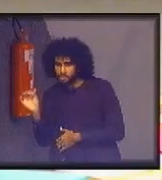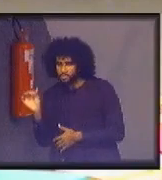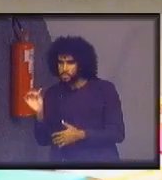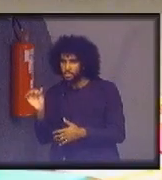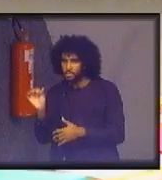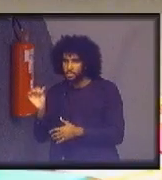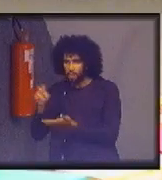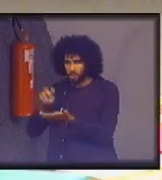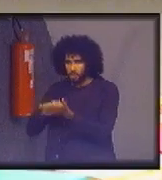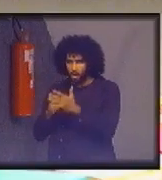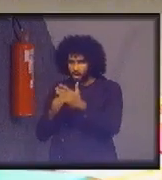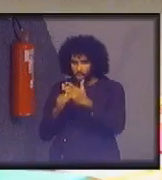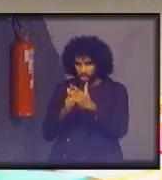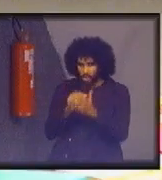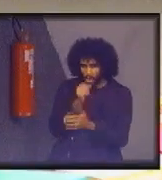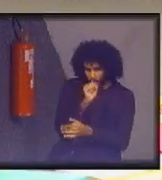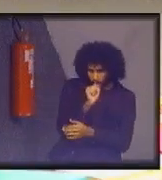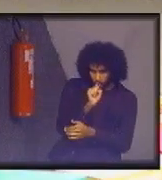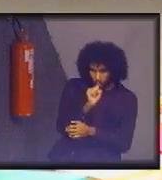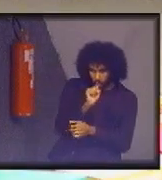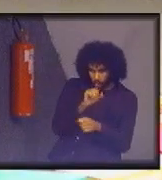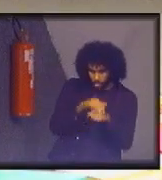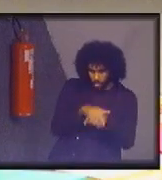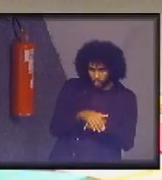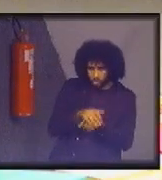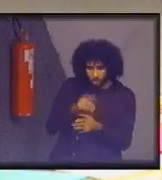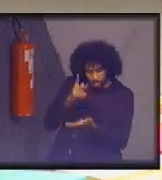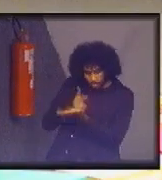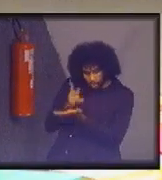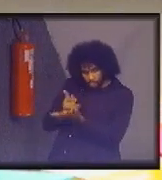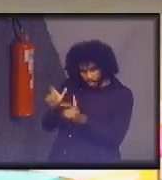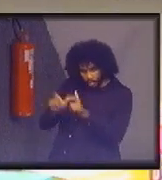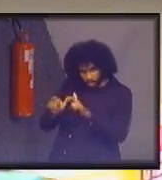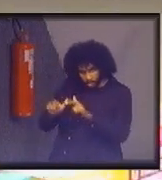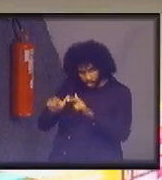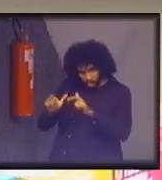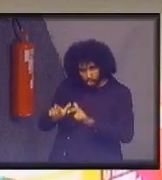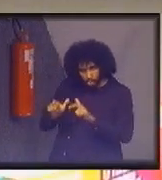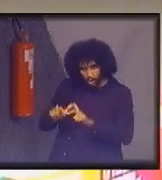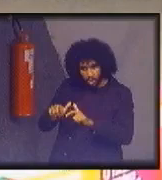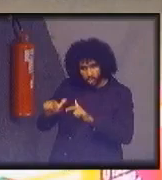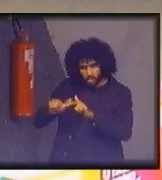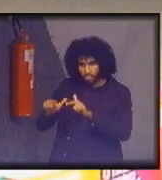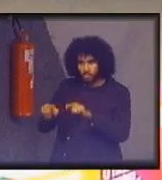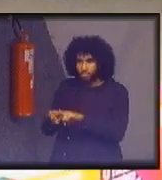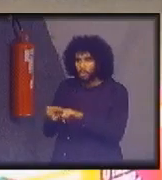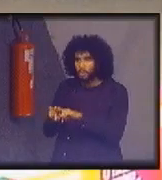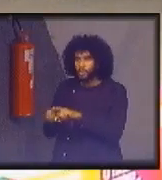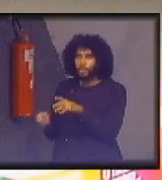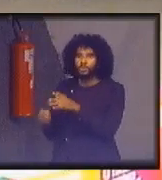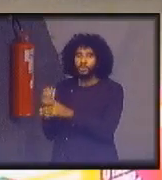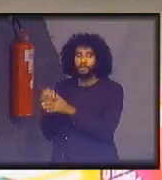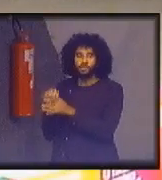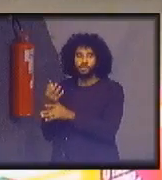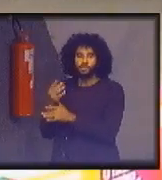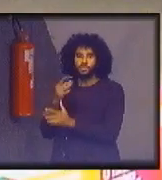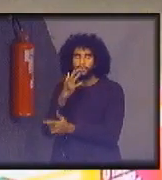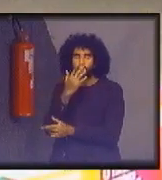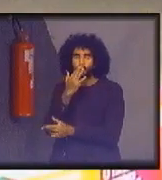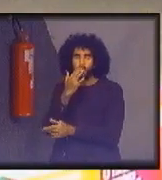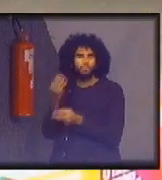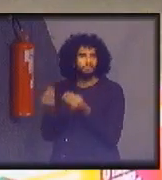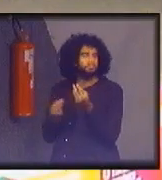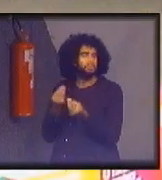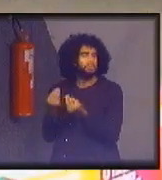funcionário da montadora e no mesmo lugar de trabalho ele seja depois funcionário do fabricante de tinta como é que eu faço isso?